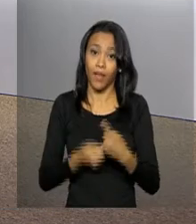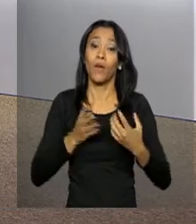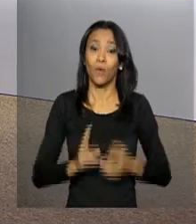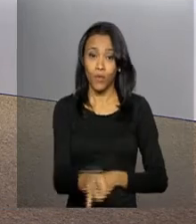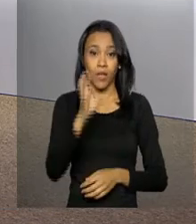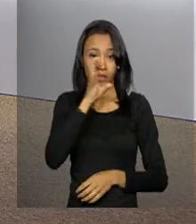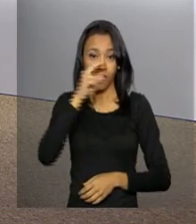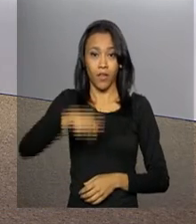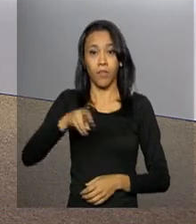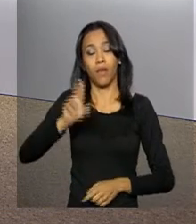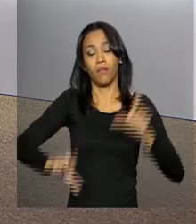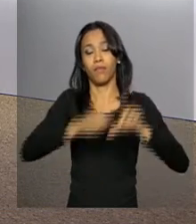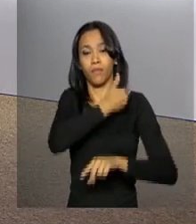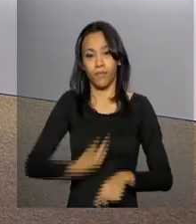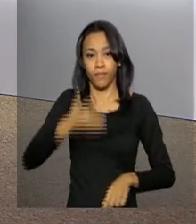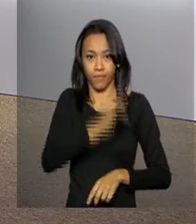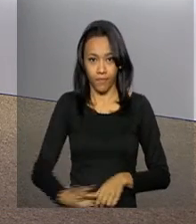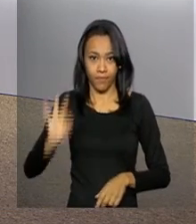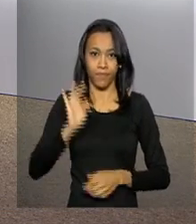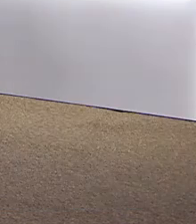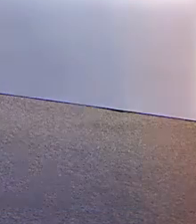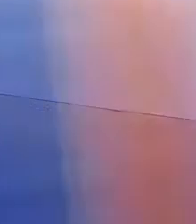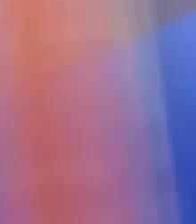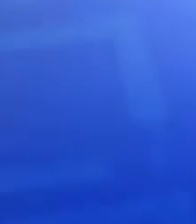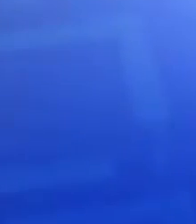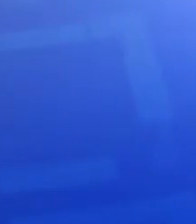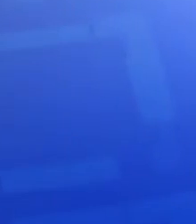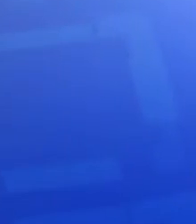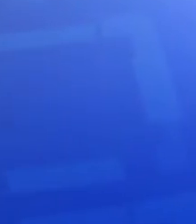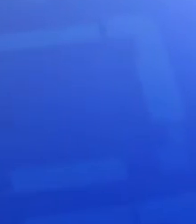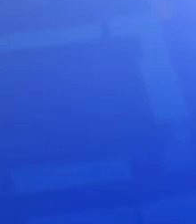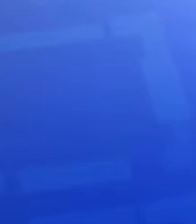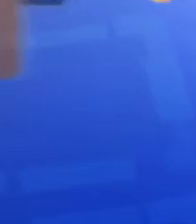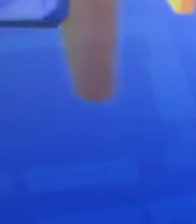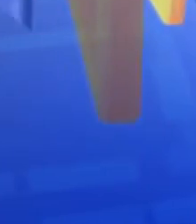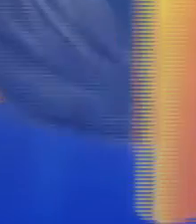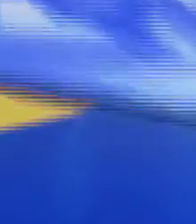Continue com a gente, NBR, a TV do Governo Federal. Tchau. Tchau.